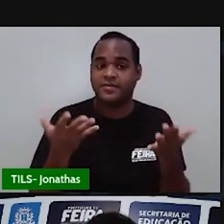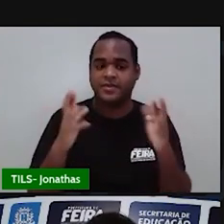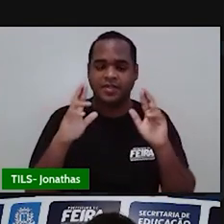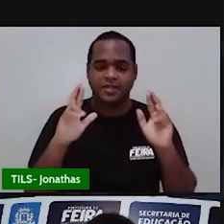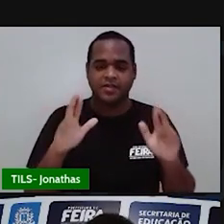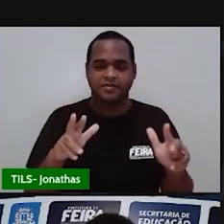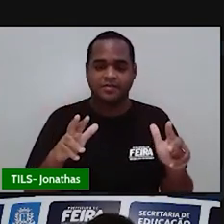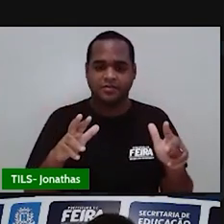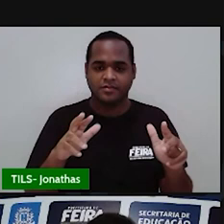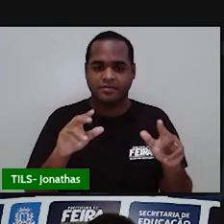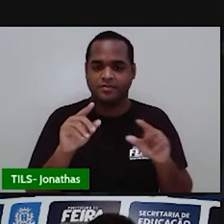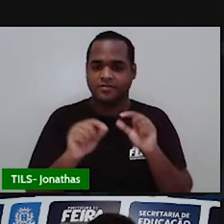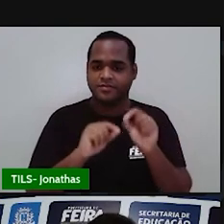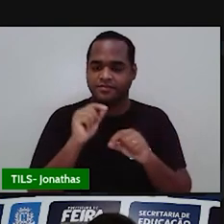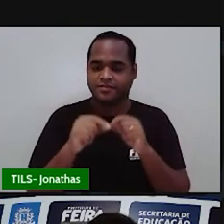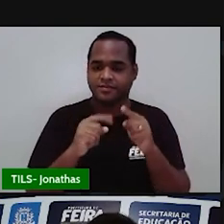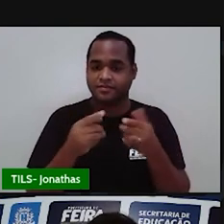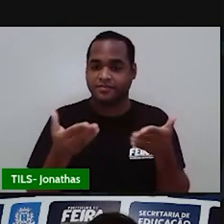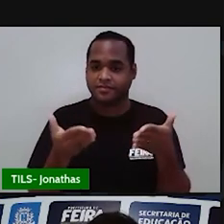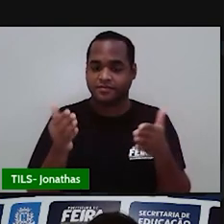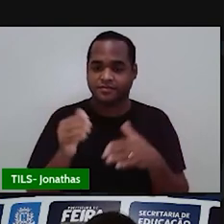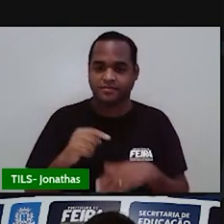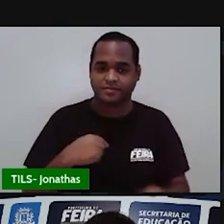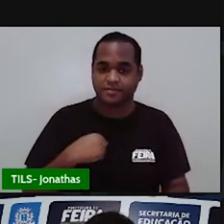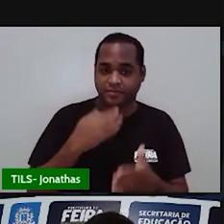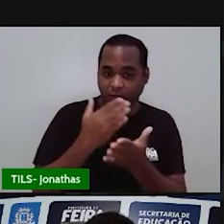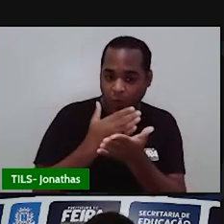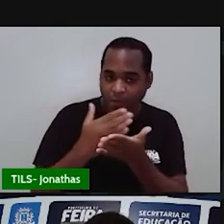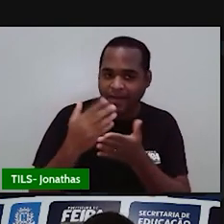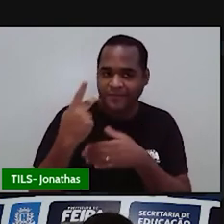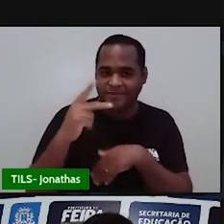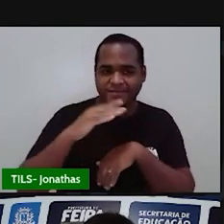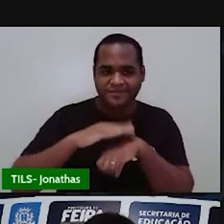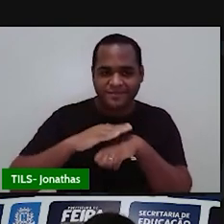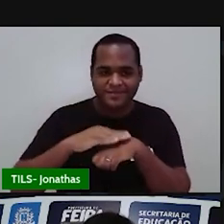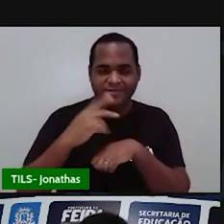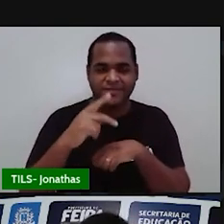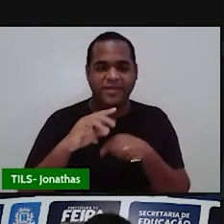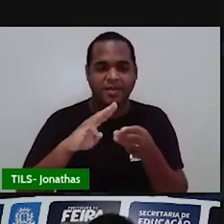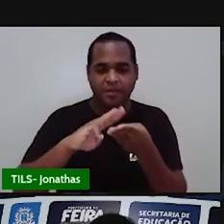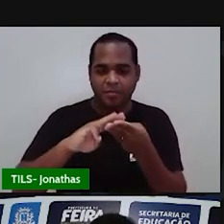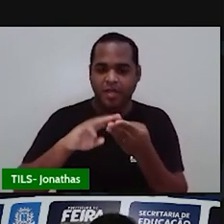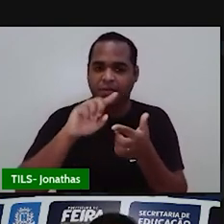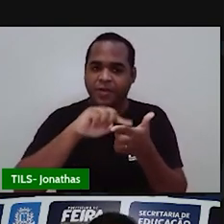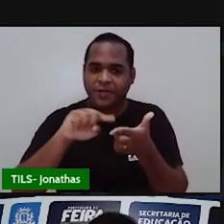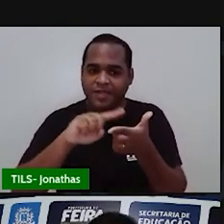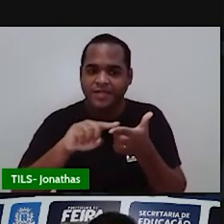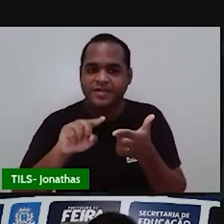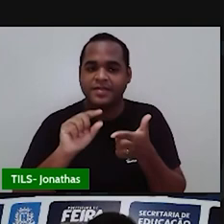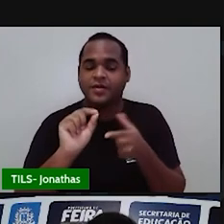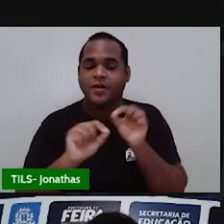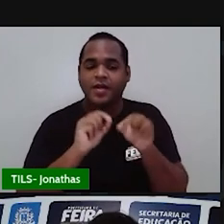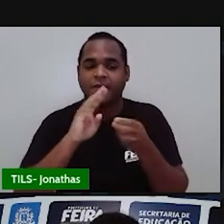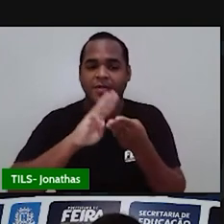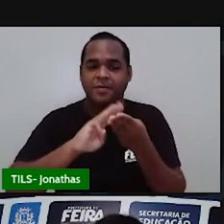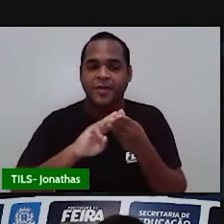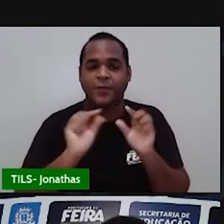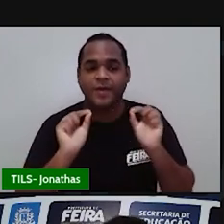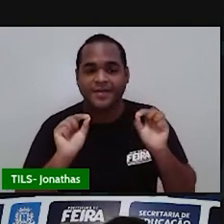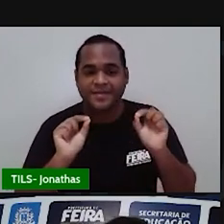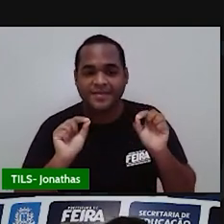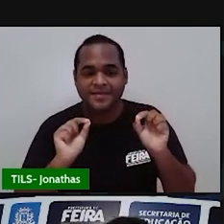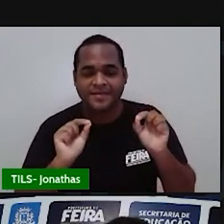na nossa despedida. Eu começo você termina matemática não é problema matemática é